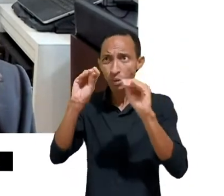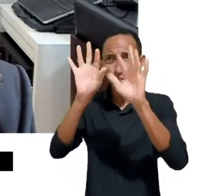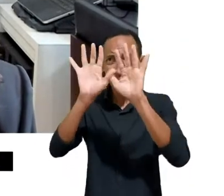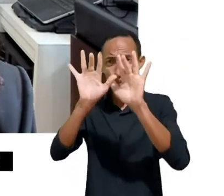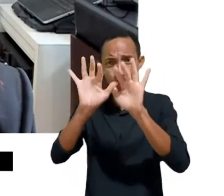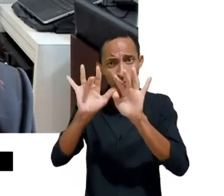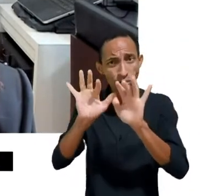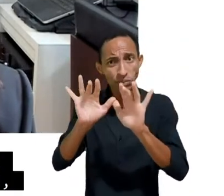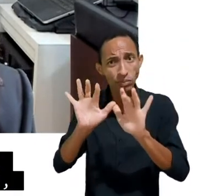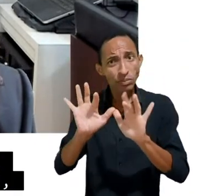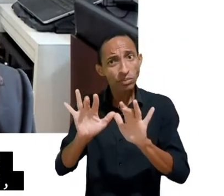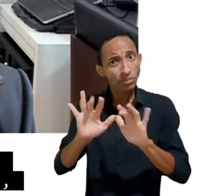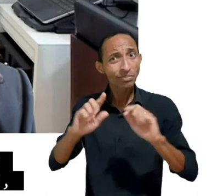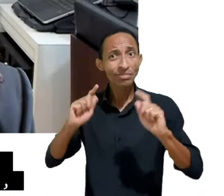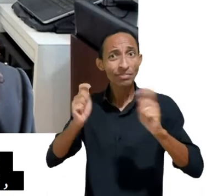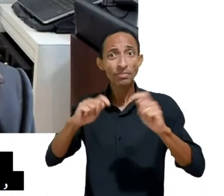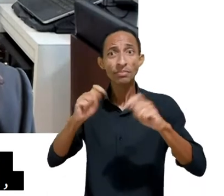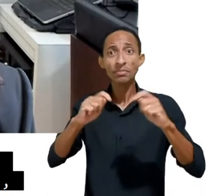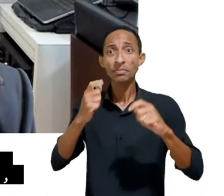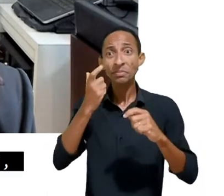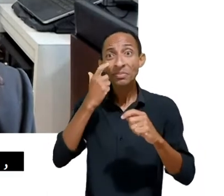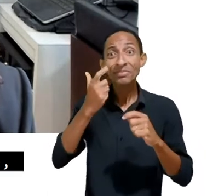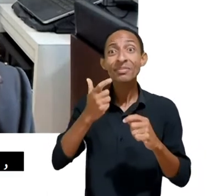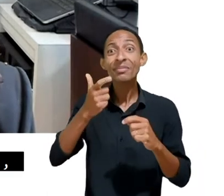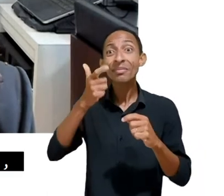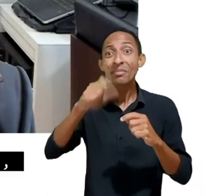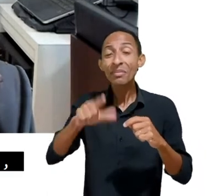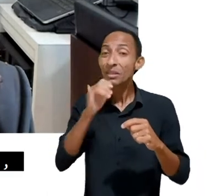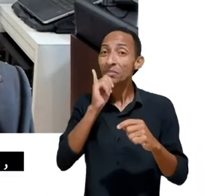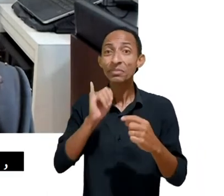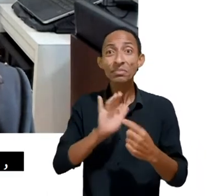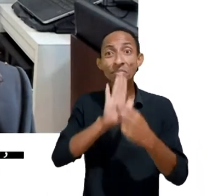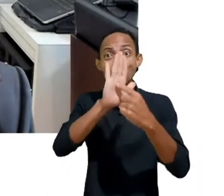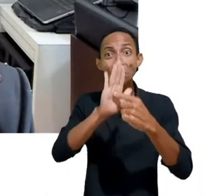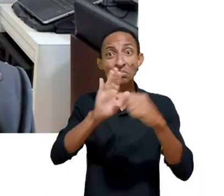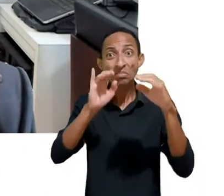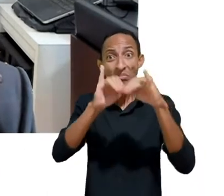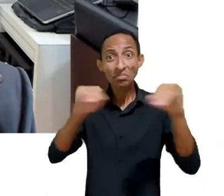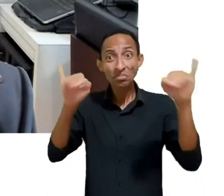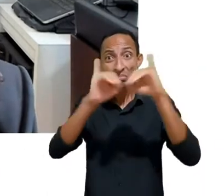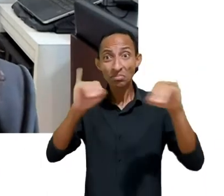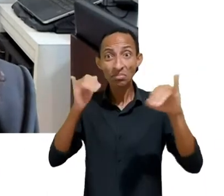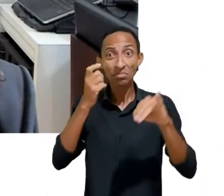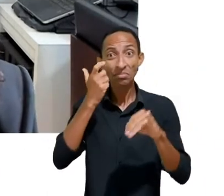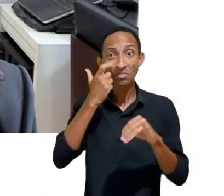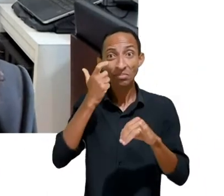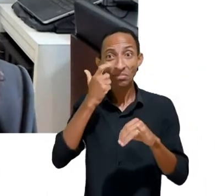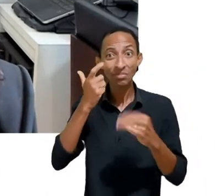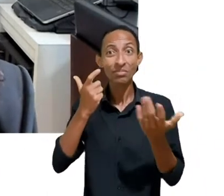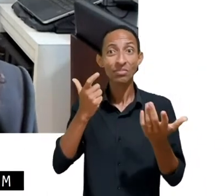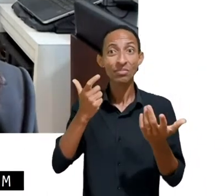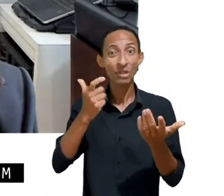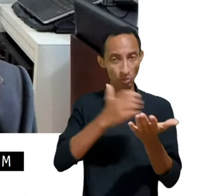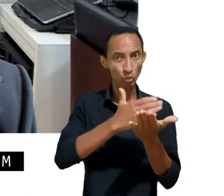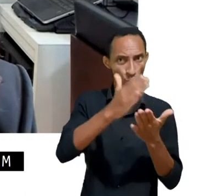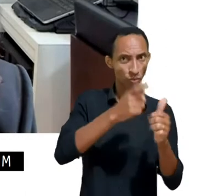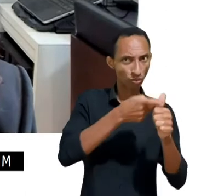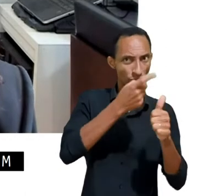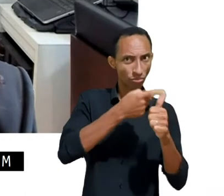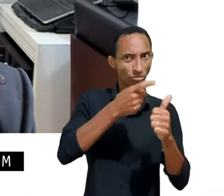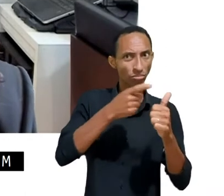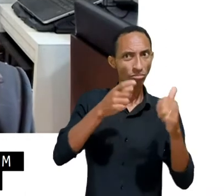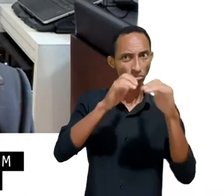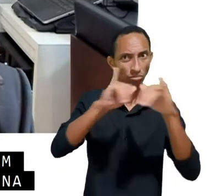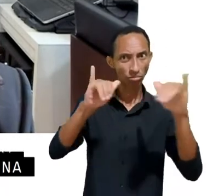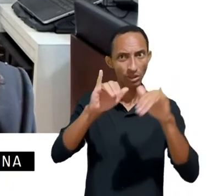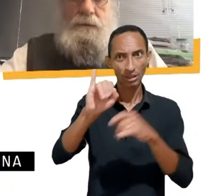principalmente, quando você tem marketing direcionado, que é um grande problema aí trazido logo na fala inicial da Isabela, e como que a gente